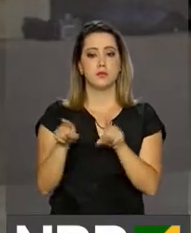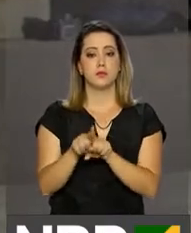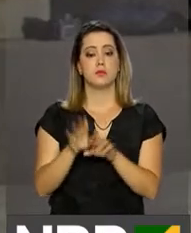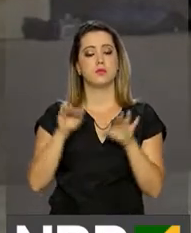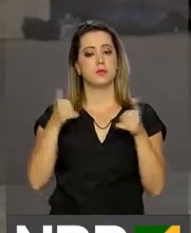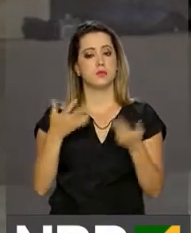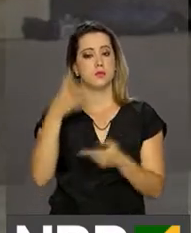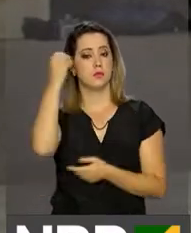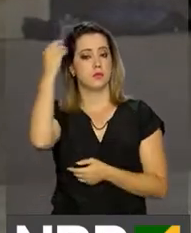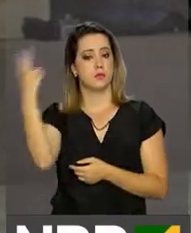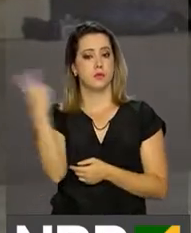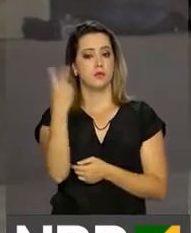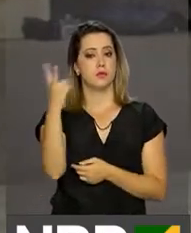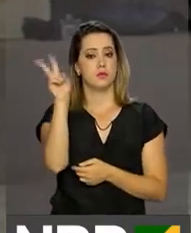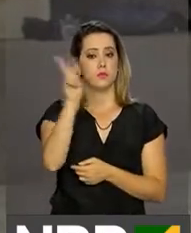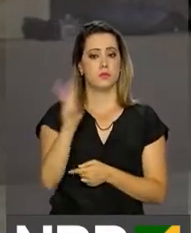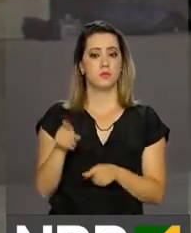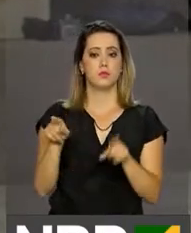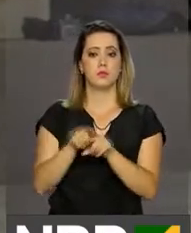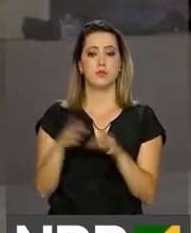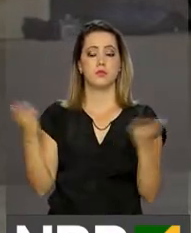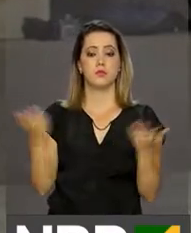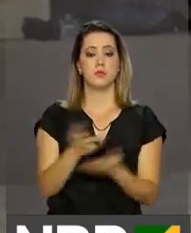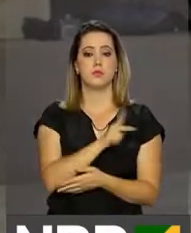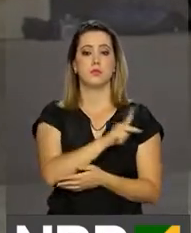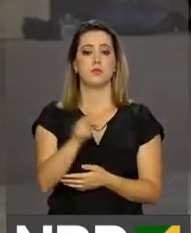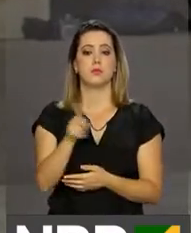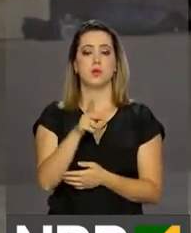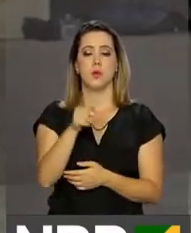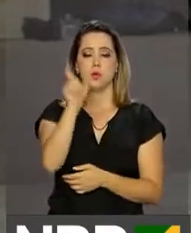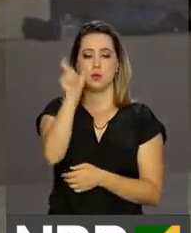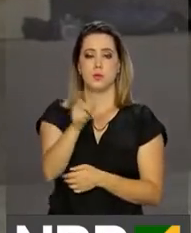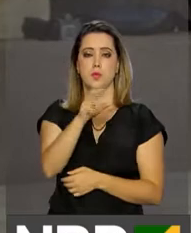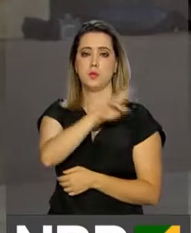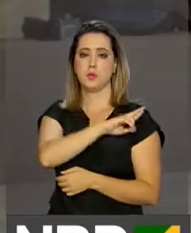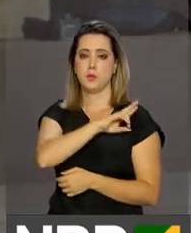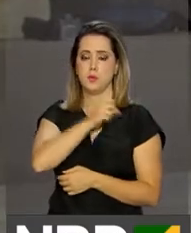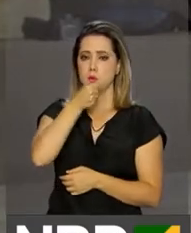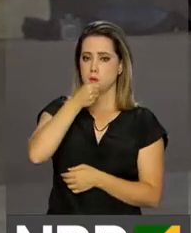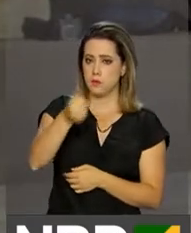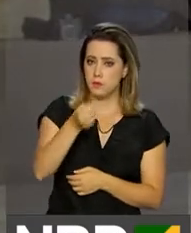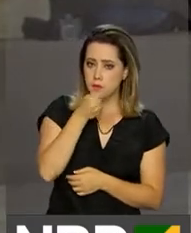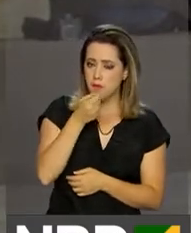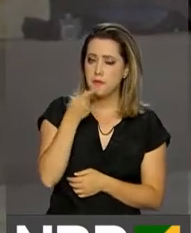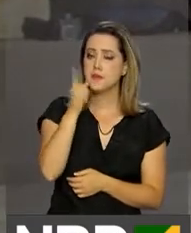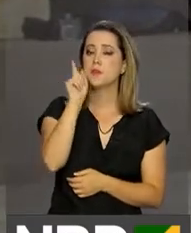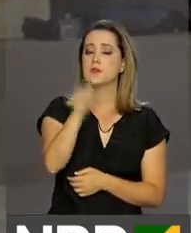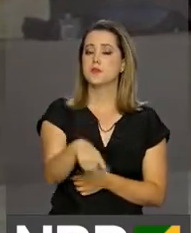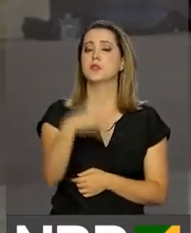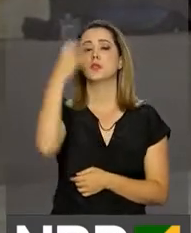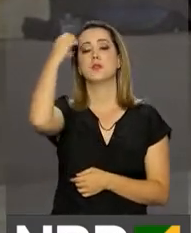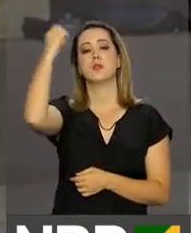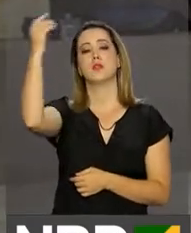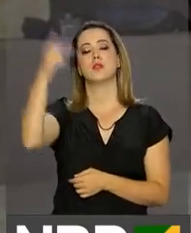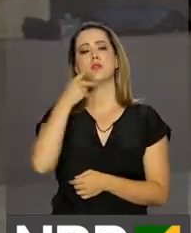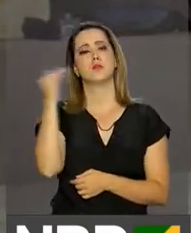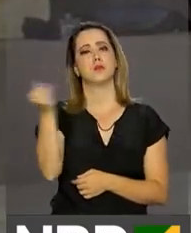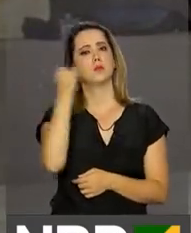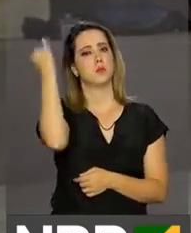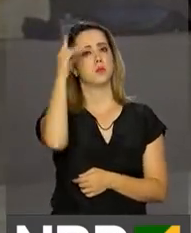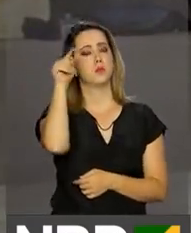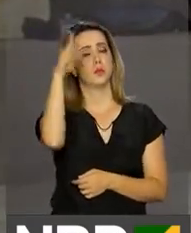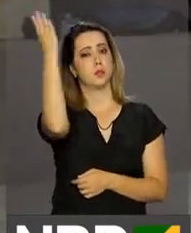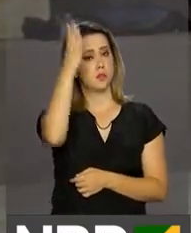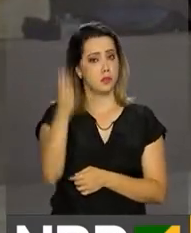presidente no país. Hoje, o porta-voz da presidência, Alexandre Parola, falou sobre a viagem e ressaltou